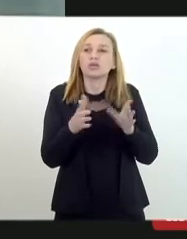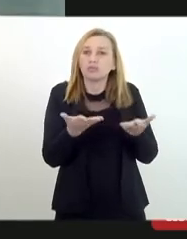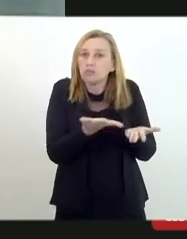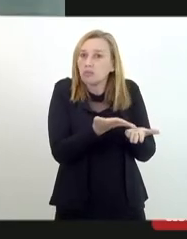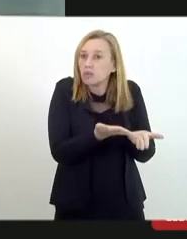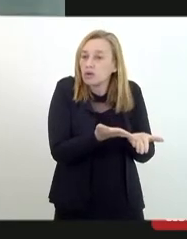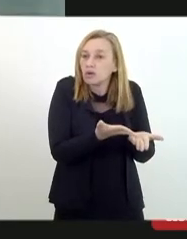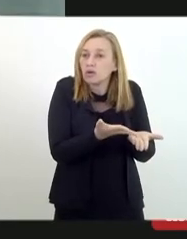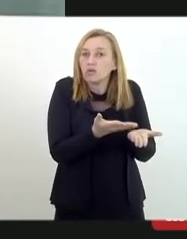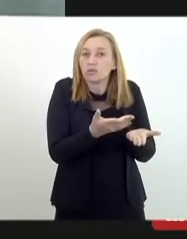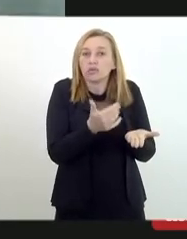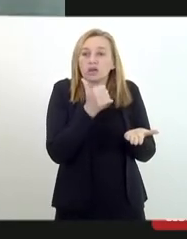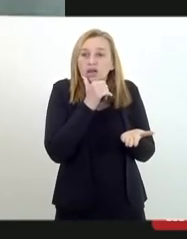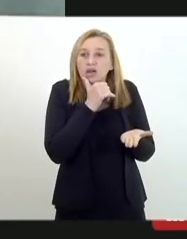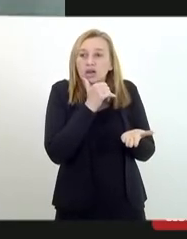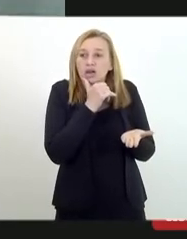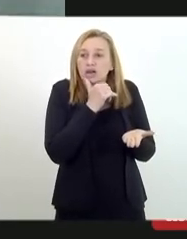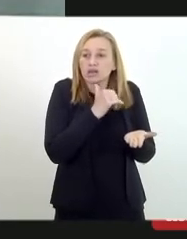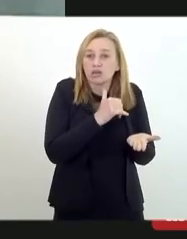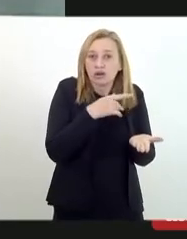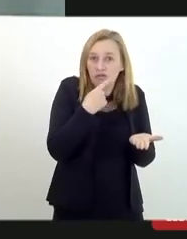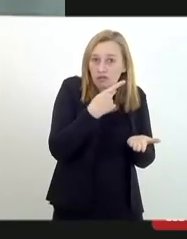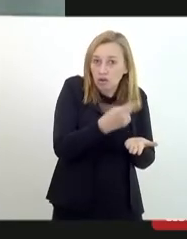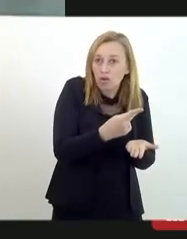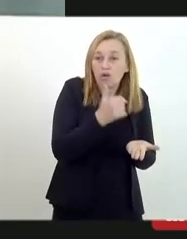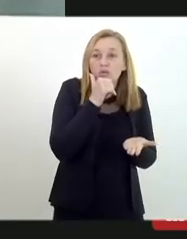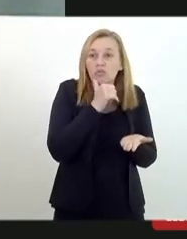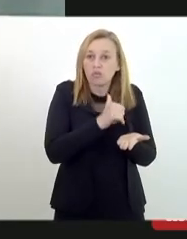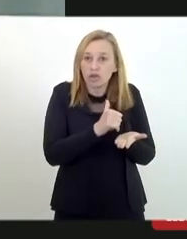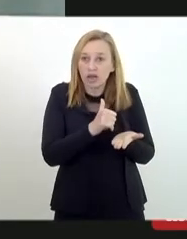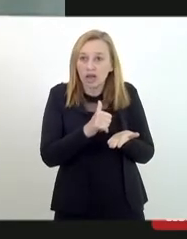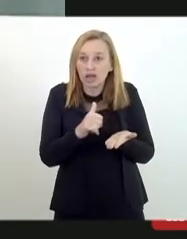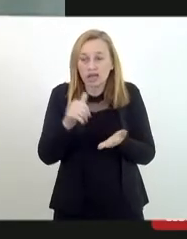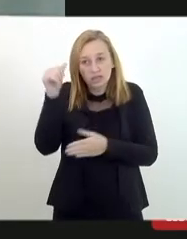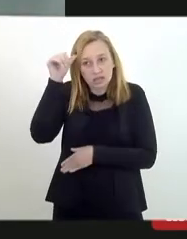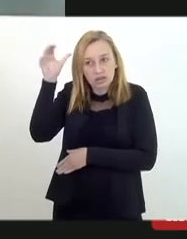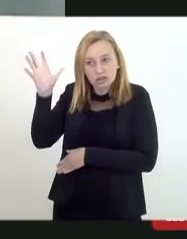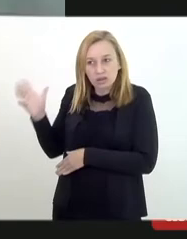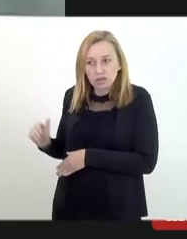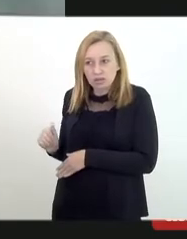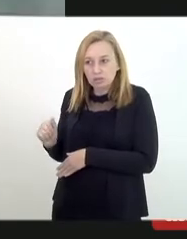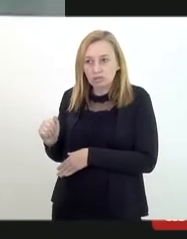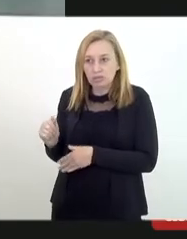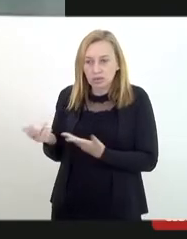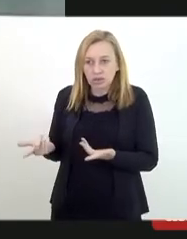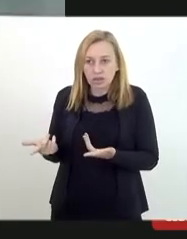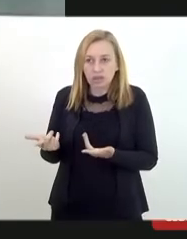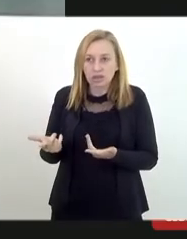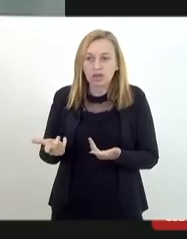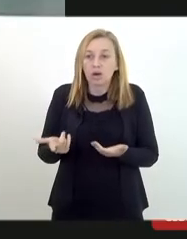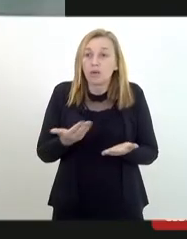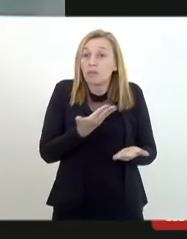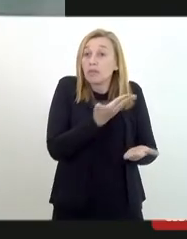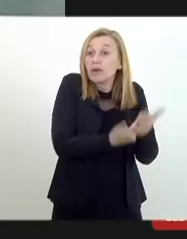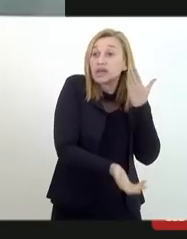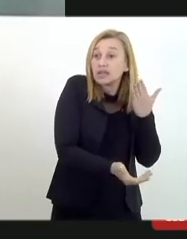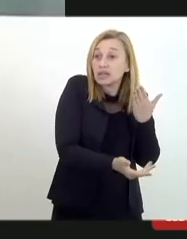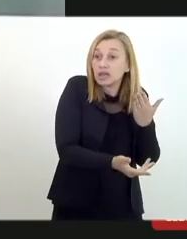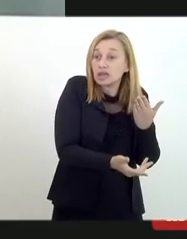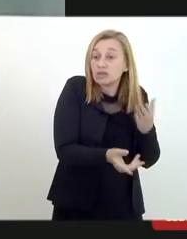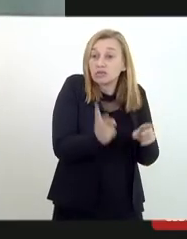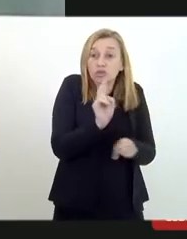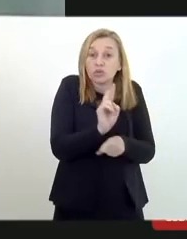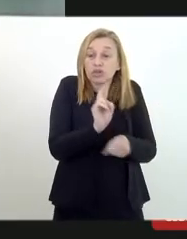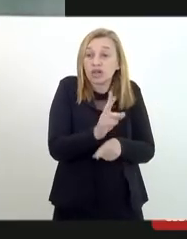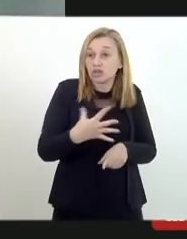colocou, mulheres que cultuam o candomblé estão perdendo a guarda dos seus filhos, porque estão